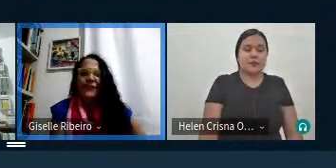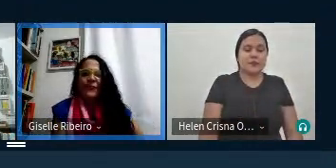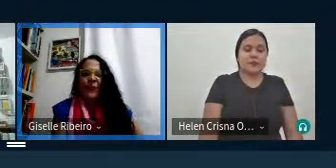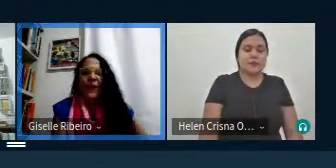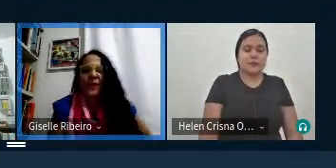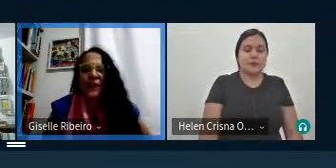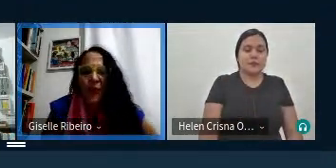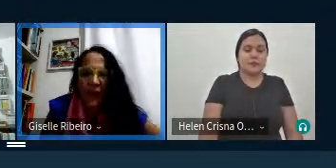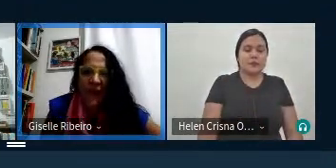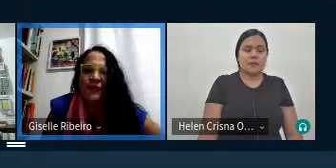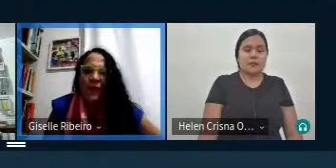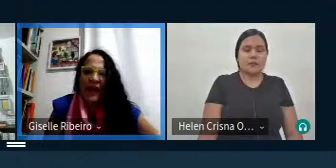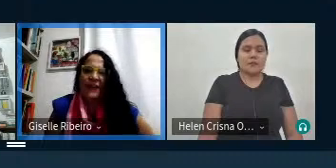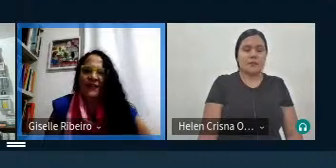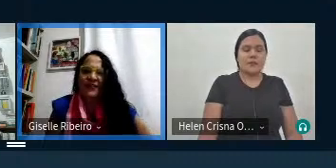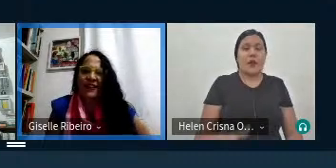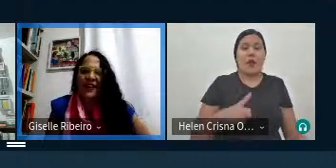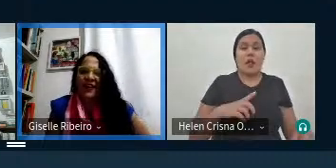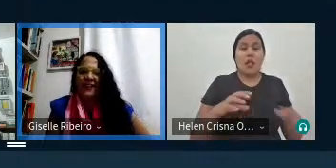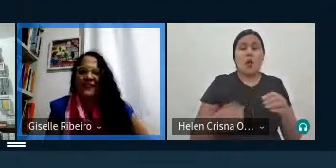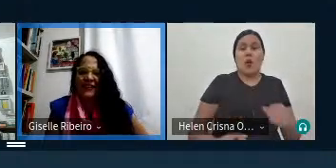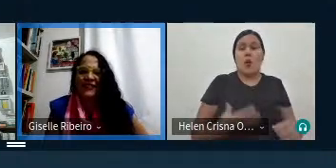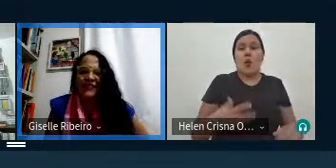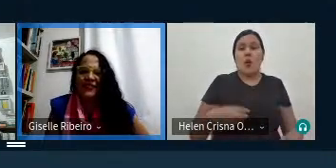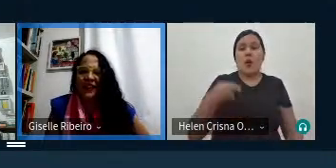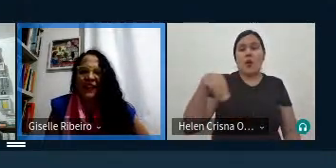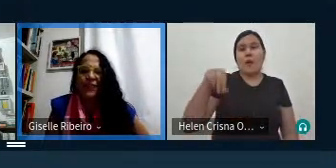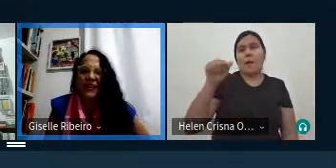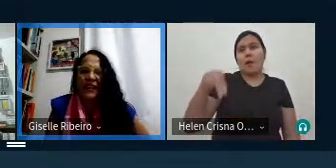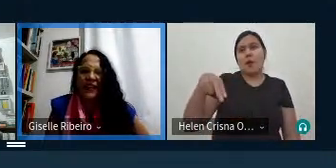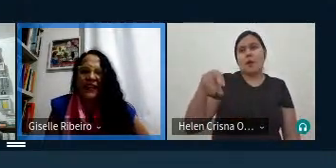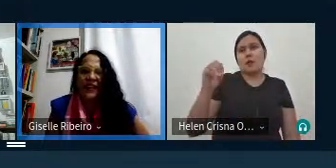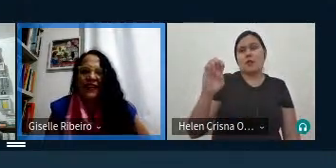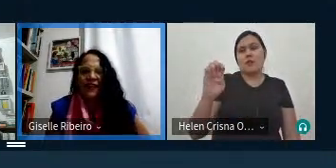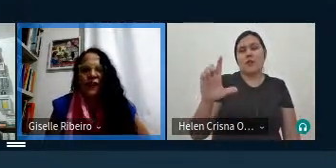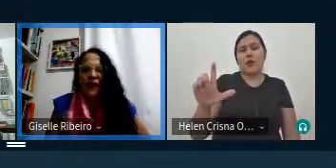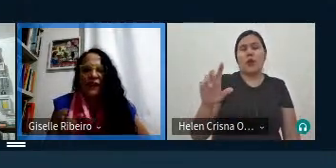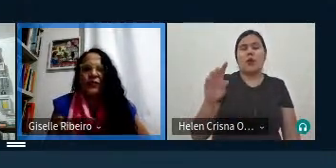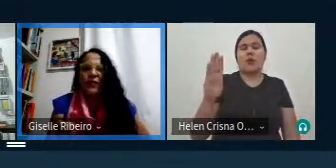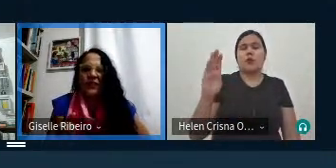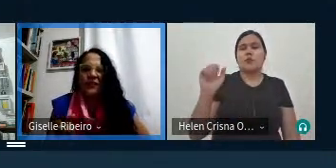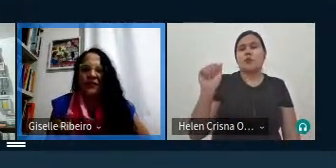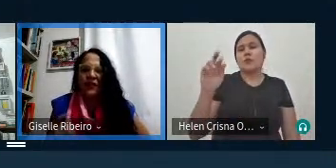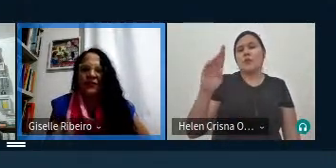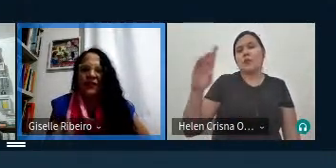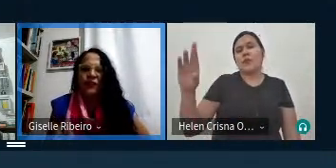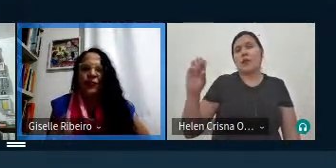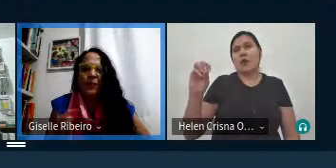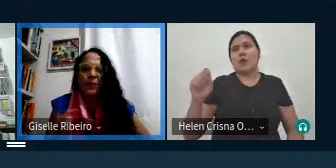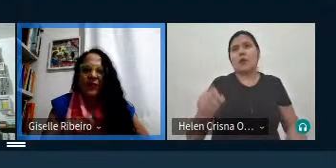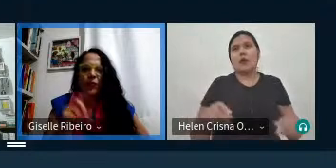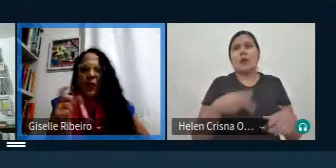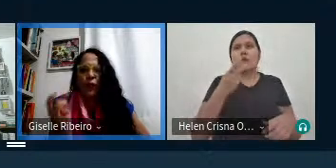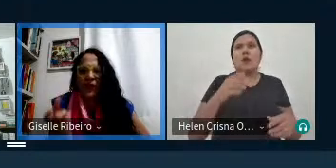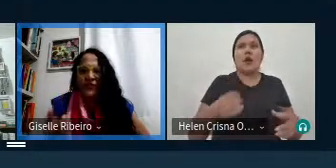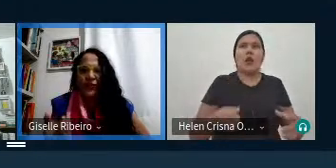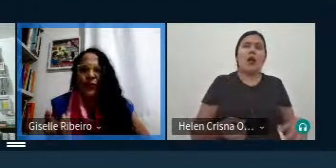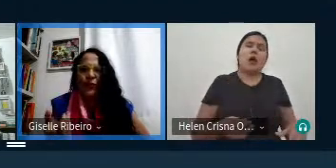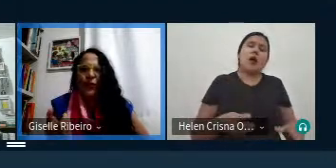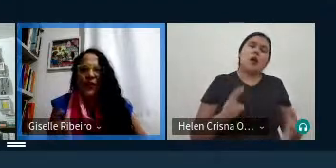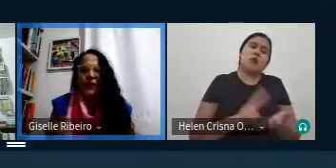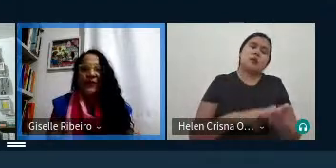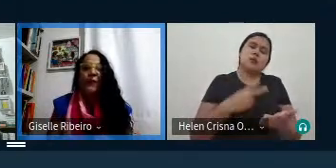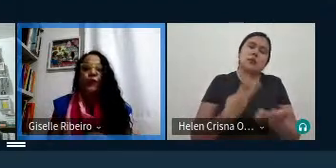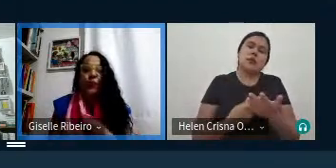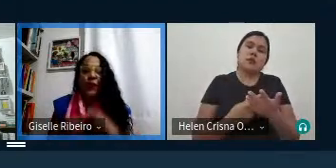tem um poema do Manuel de Barros não sei se você lembra dele que ele fala sobre a tradução do pássaro para o